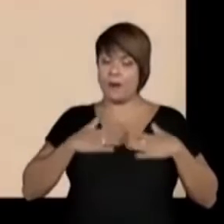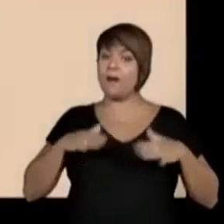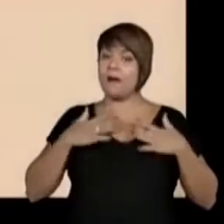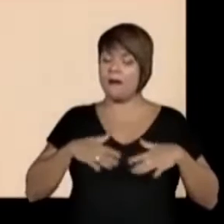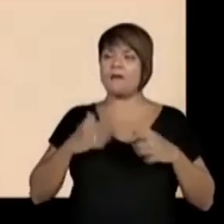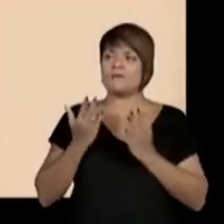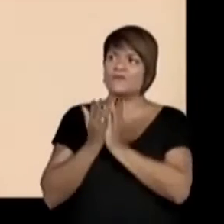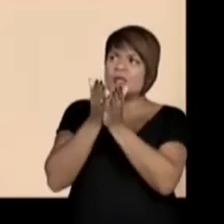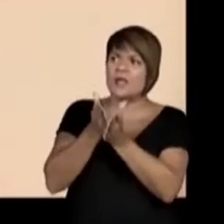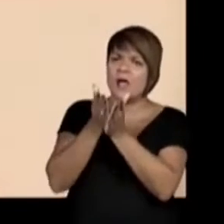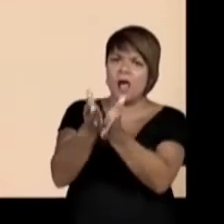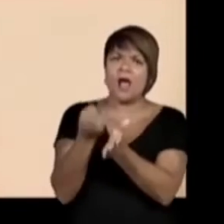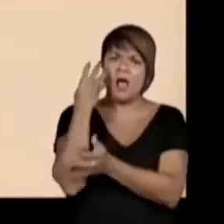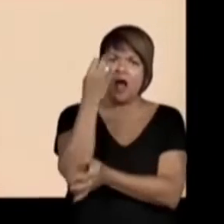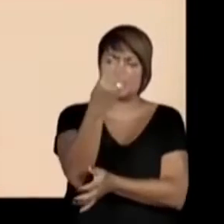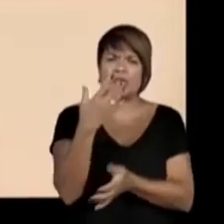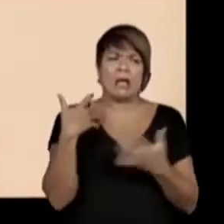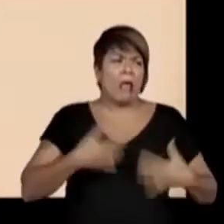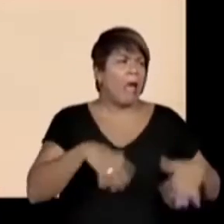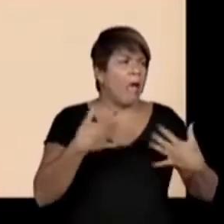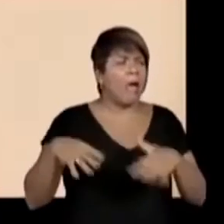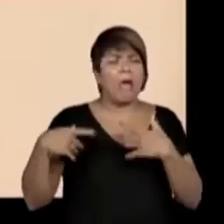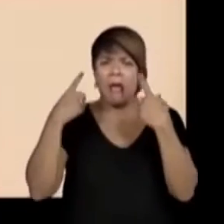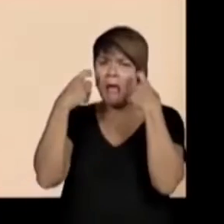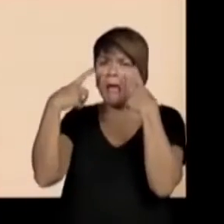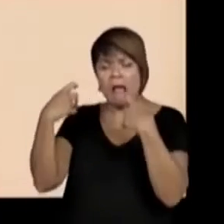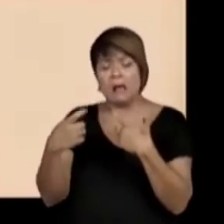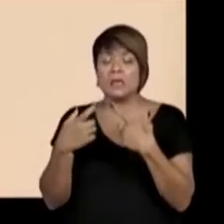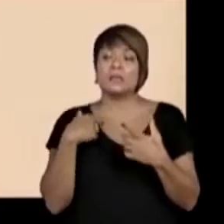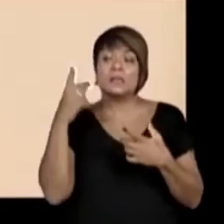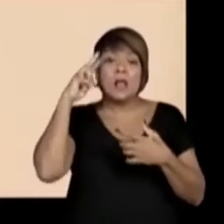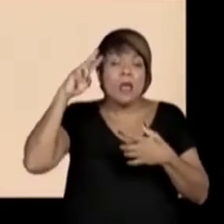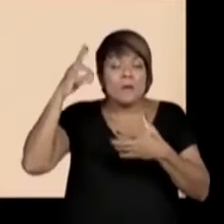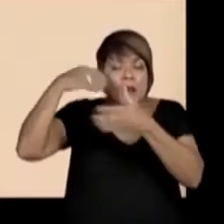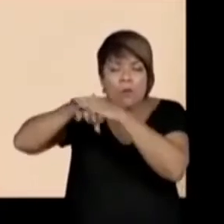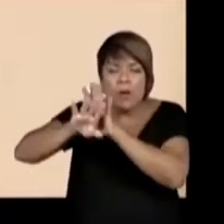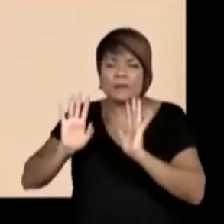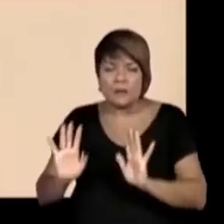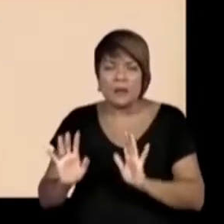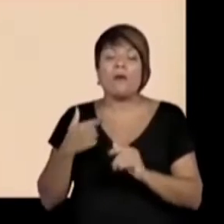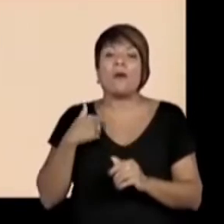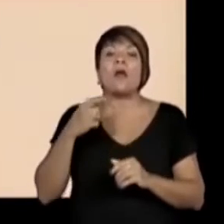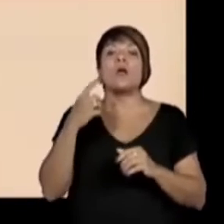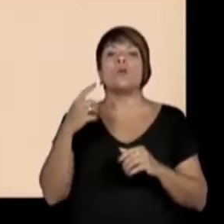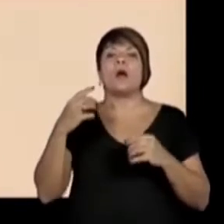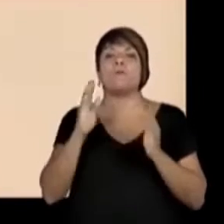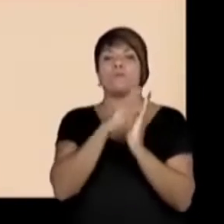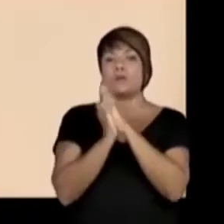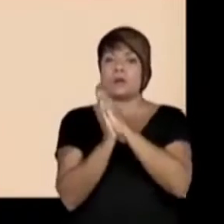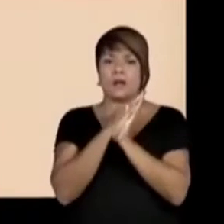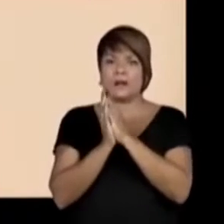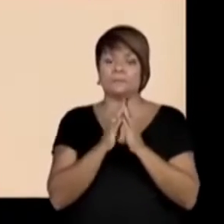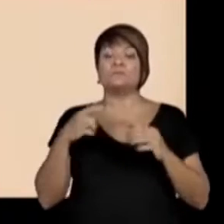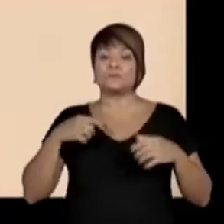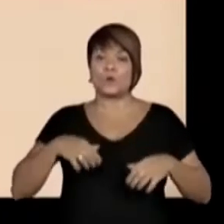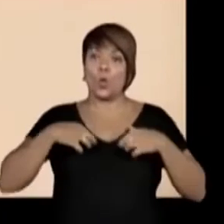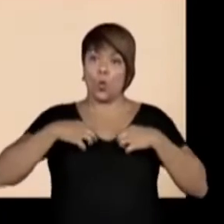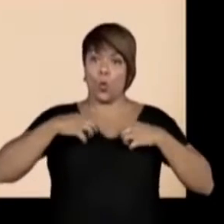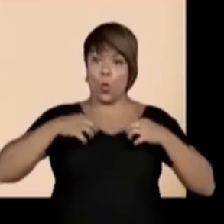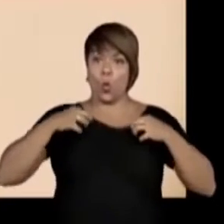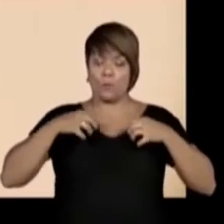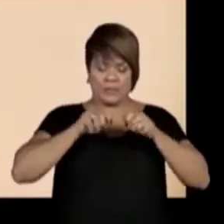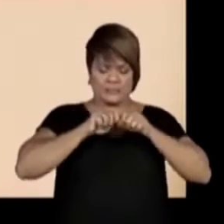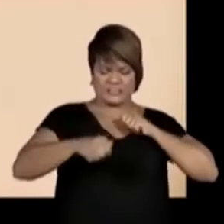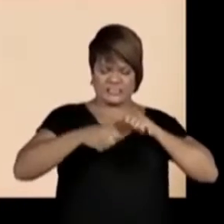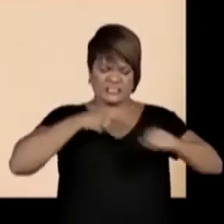a viagem e como forma de deixar-lhes algo de lembrança, uma boneca, feita com um pano de suas saias, rasgado com as unhas